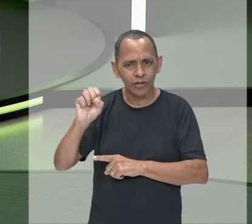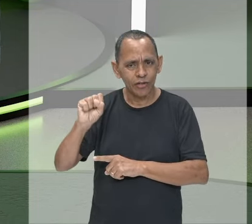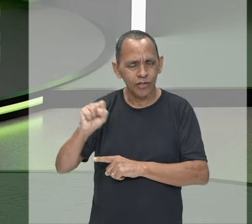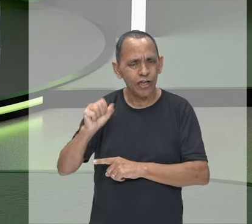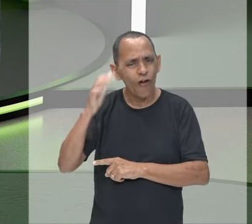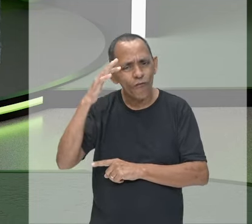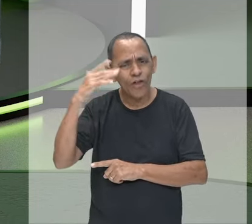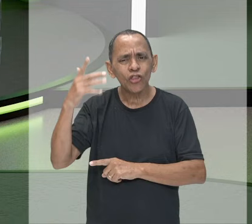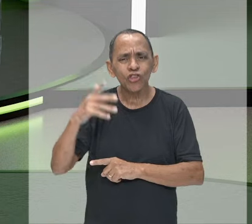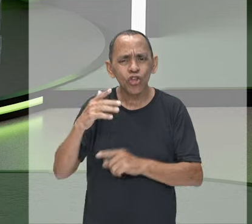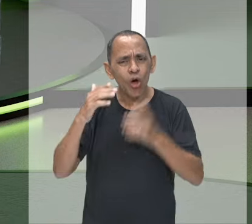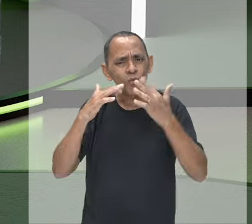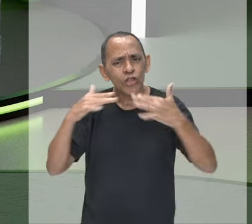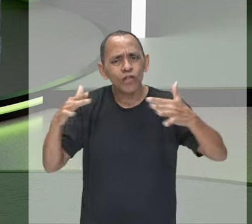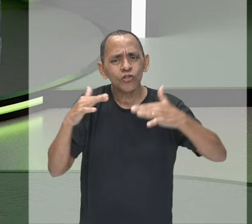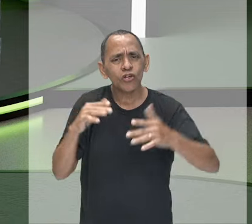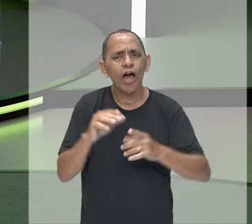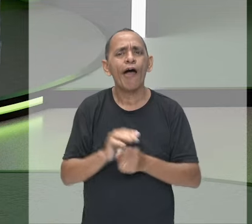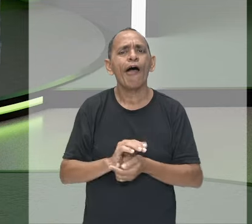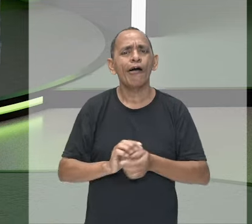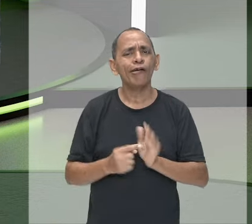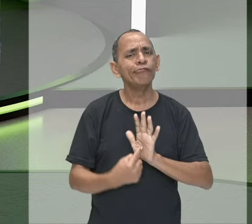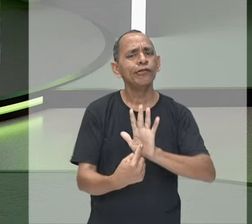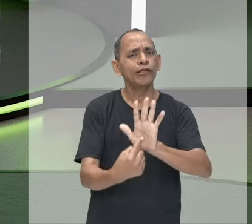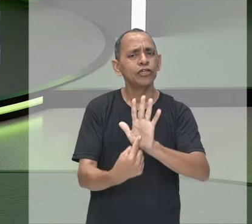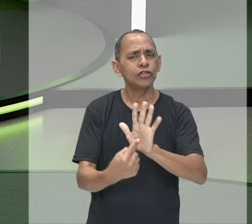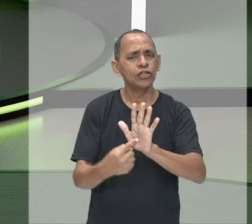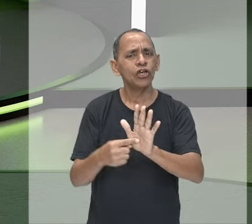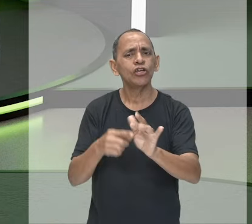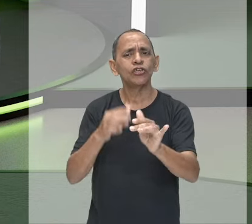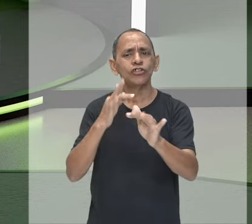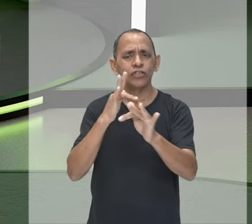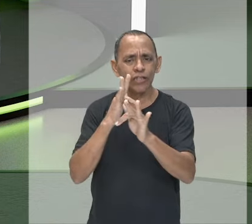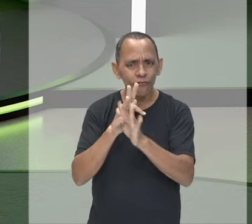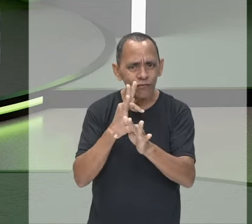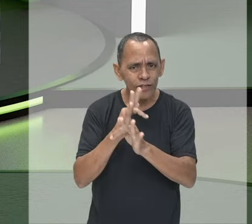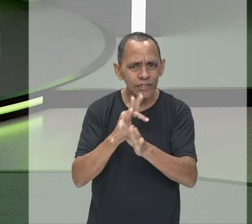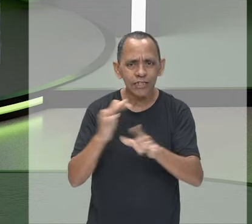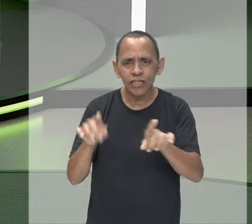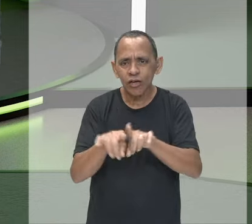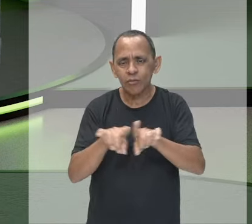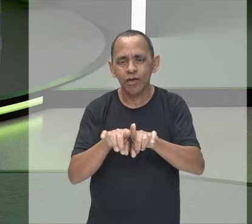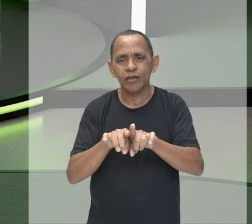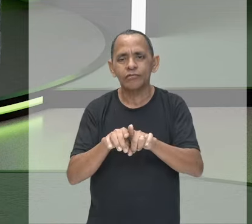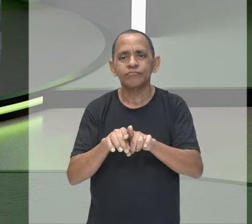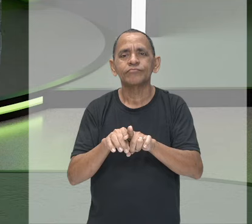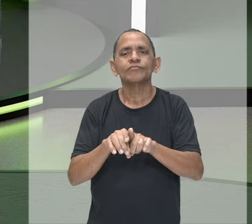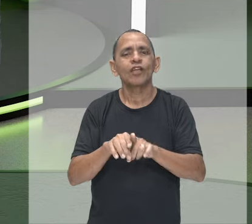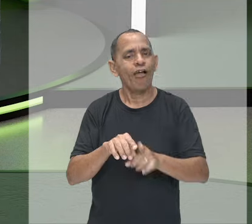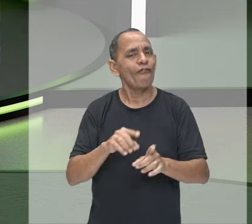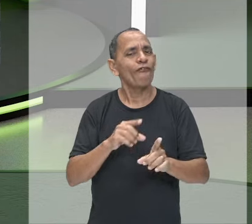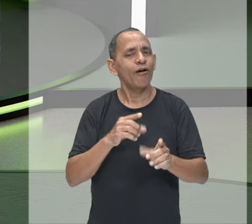apresentam também na física? Nós vamos descobrir que os raios, que são